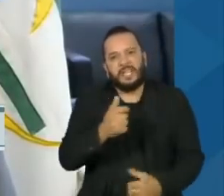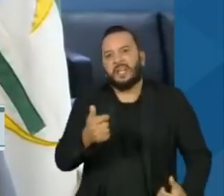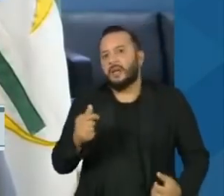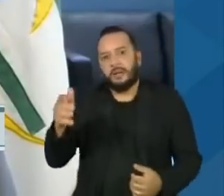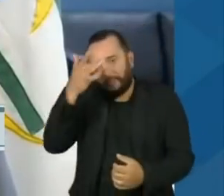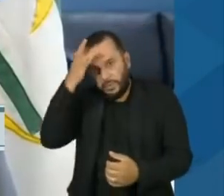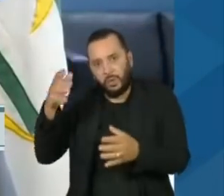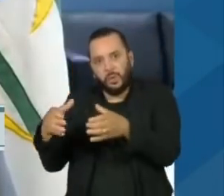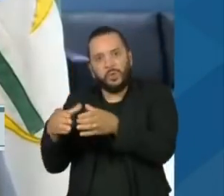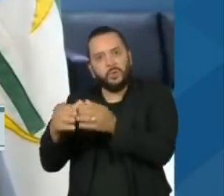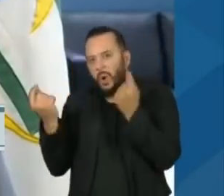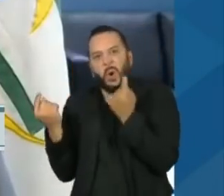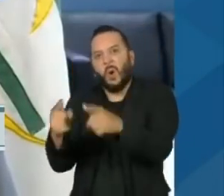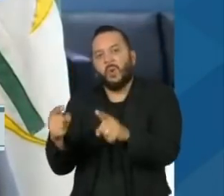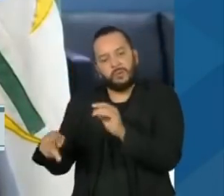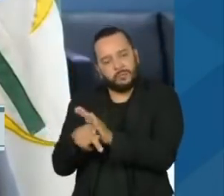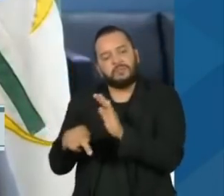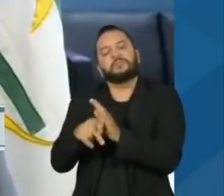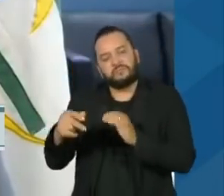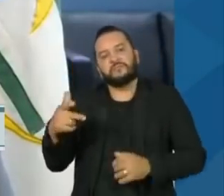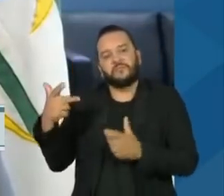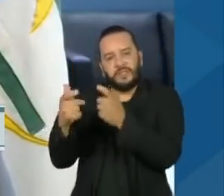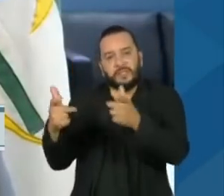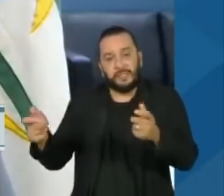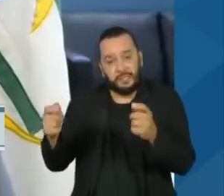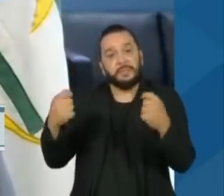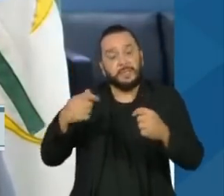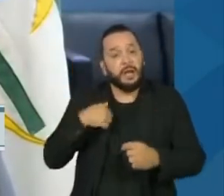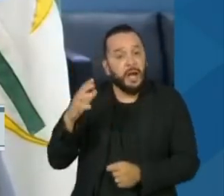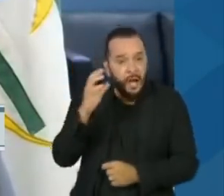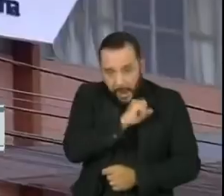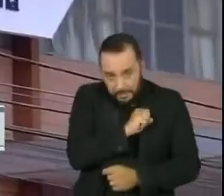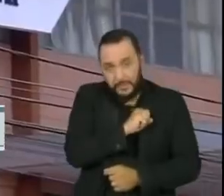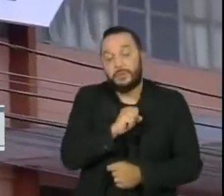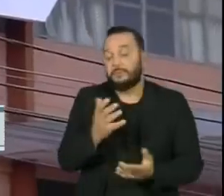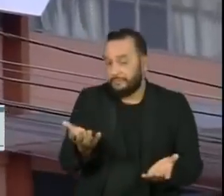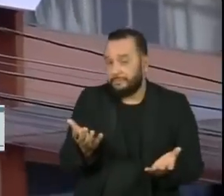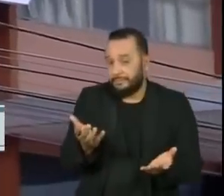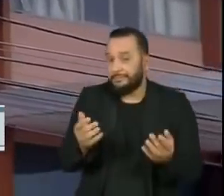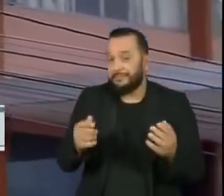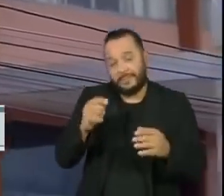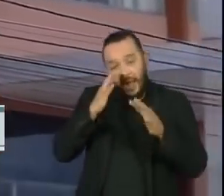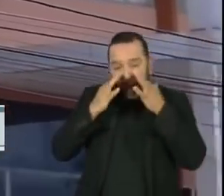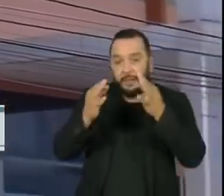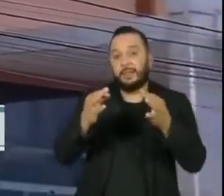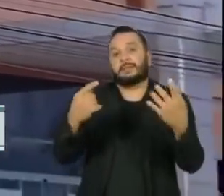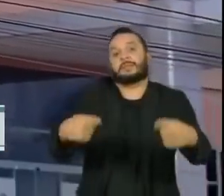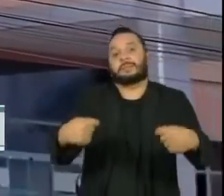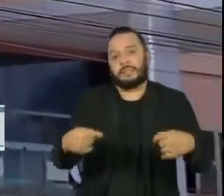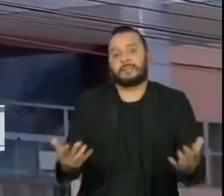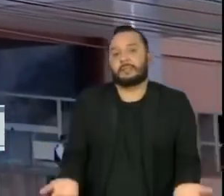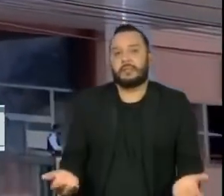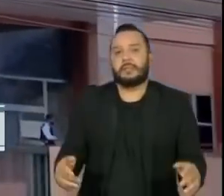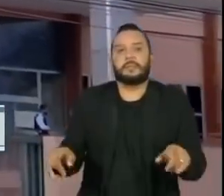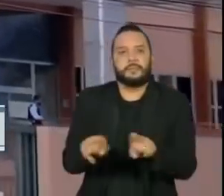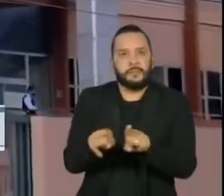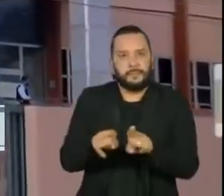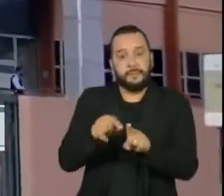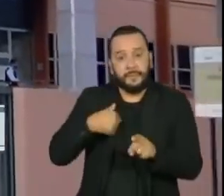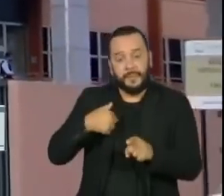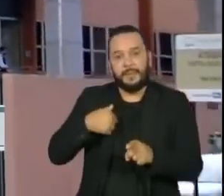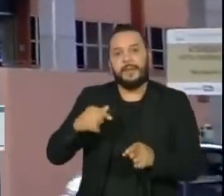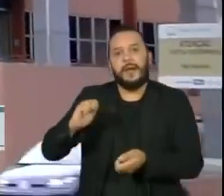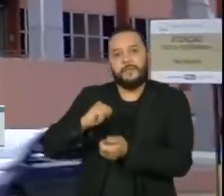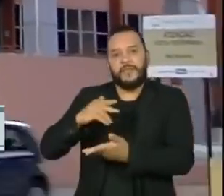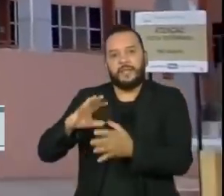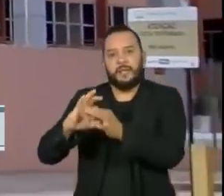como essas e outras se concretizem, enquanto os fatos acontecem. A decisão da Anvisa enfureceu o